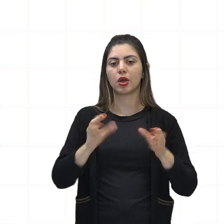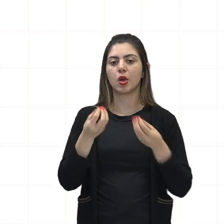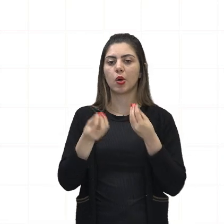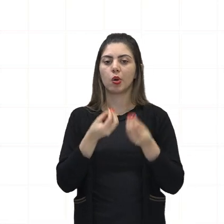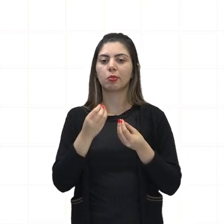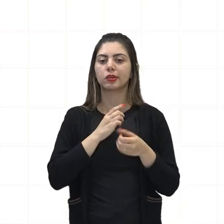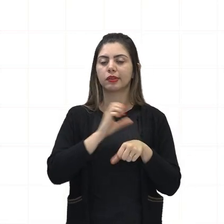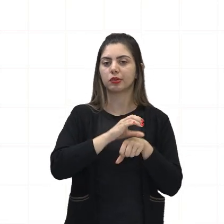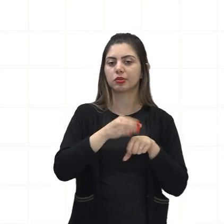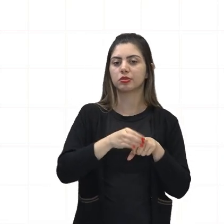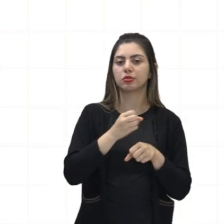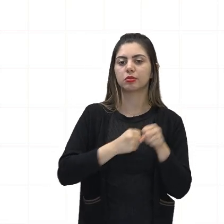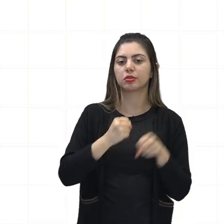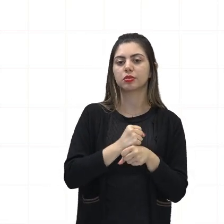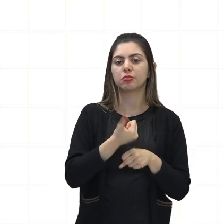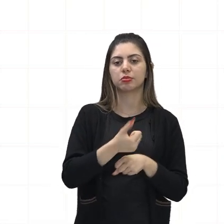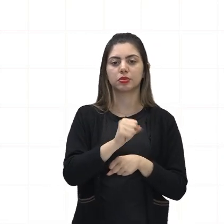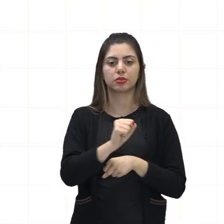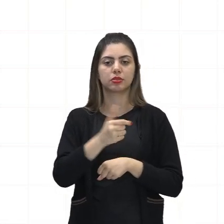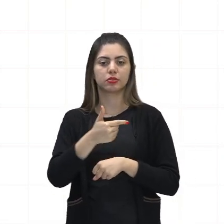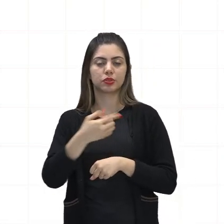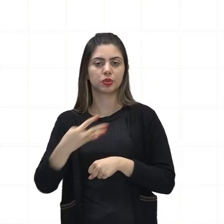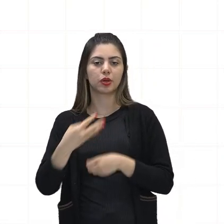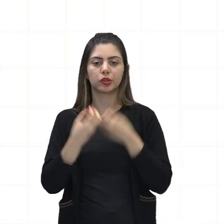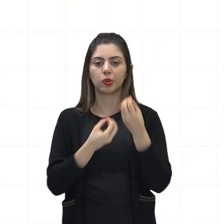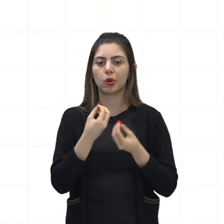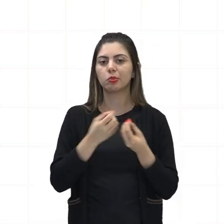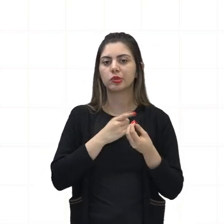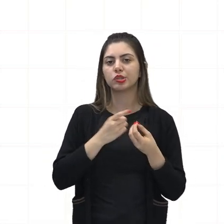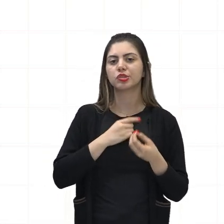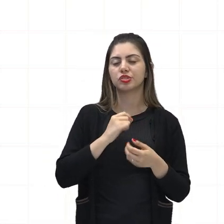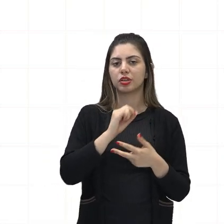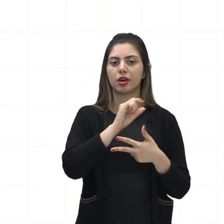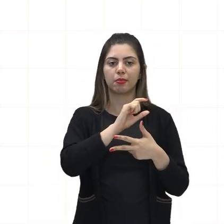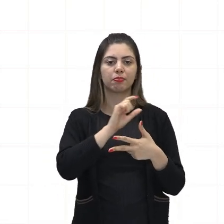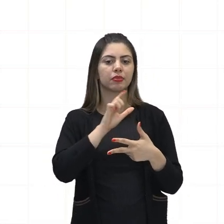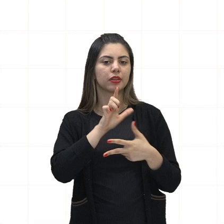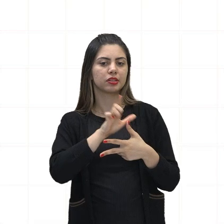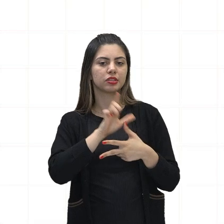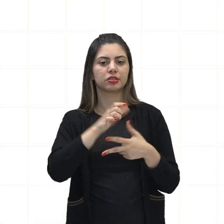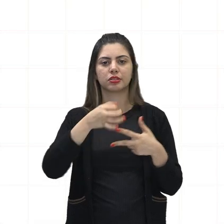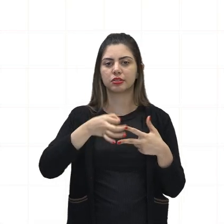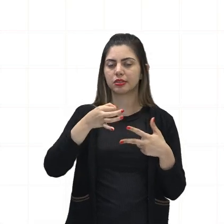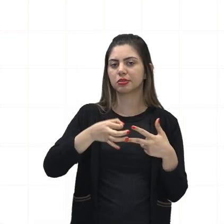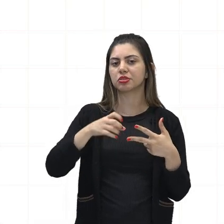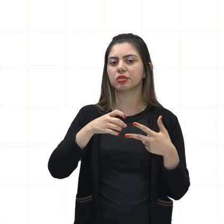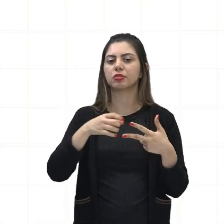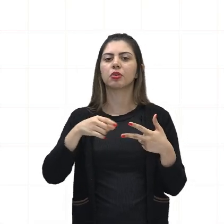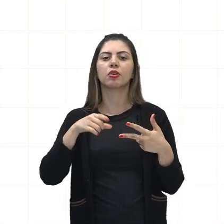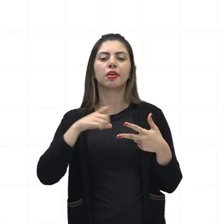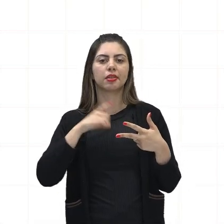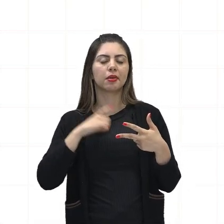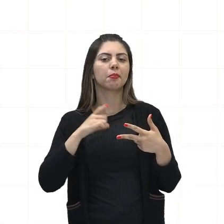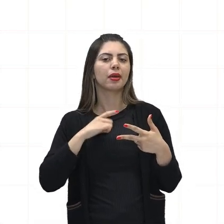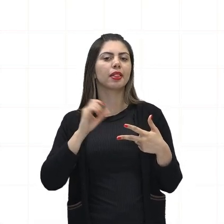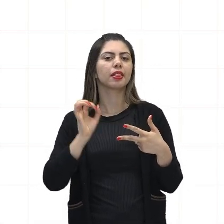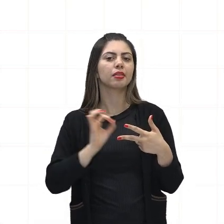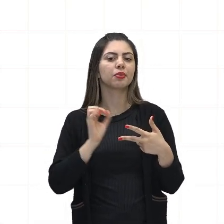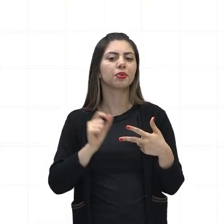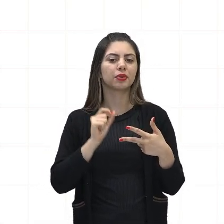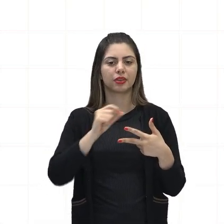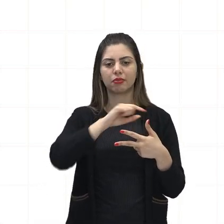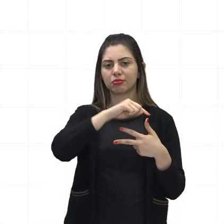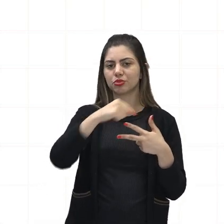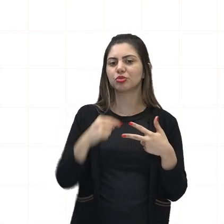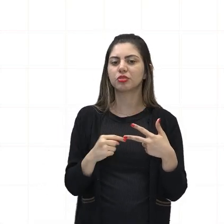como estava organizado os poderes aqui no Brasil. Então, o imperador reinava absoluto sobre os outros poderes do